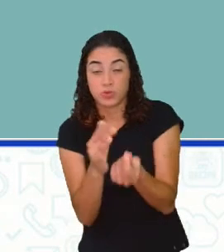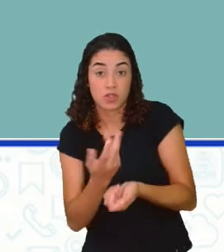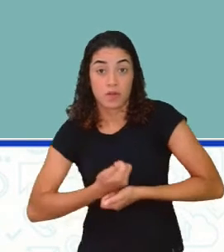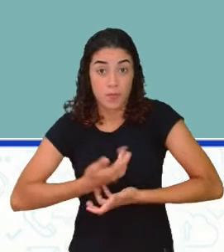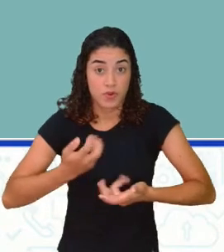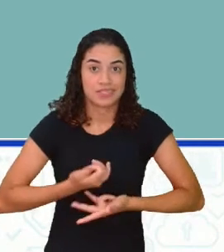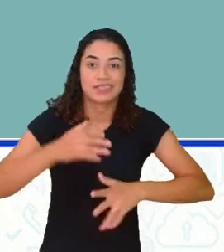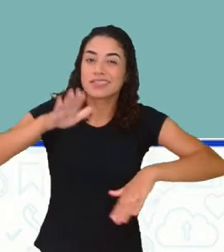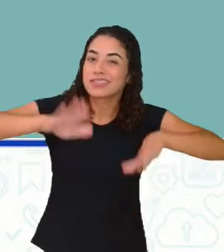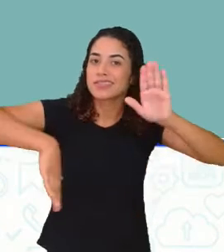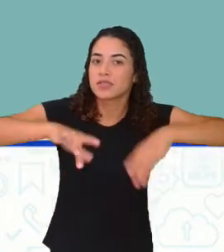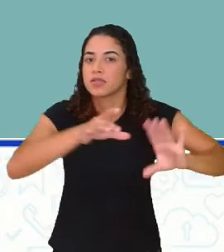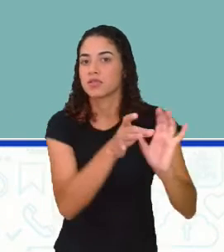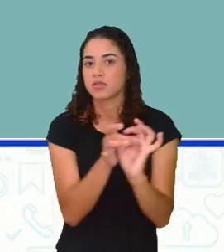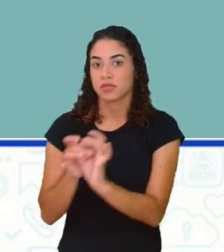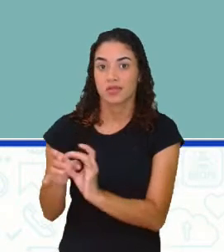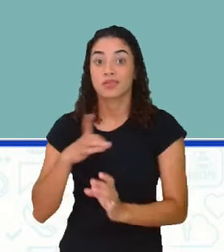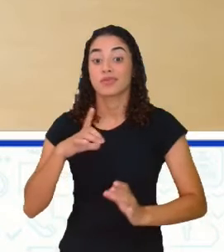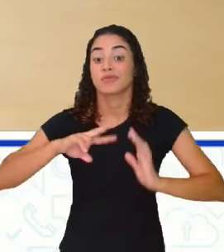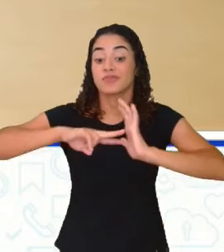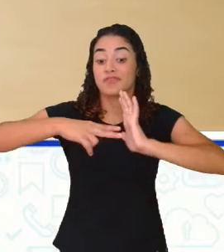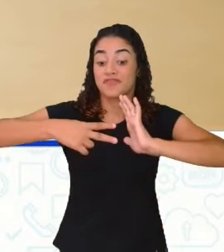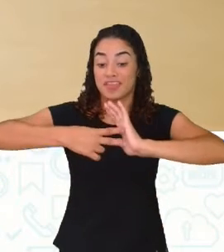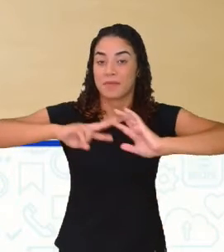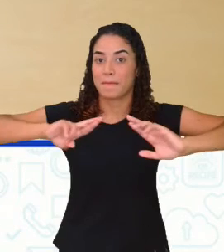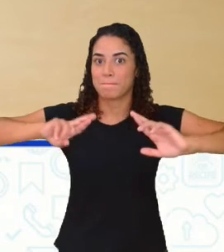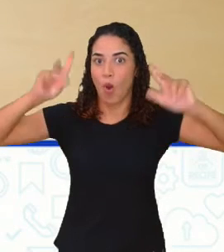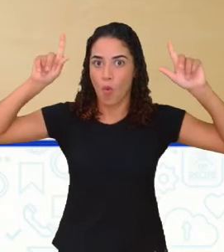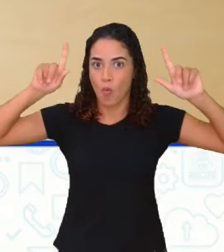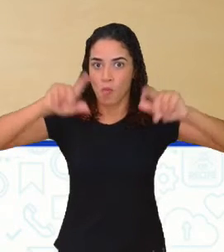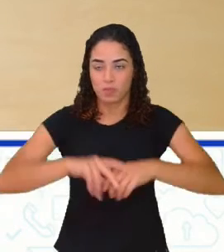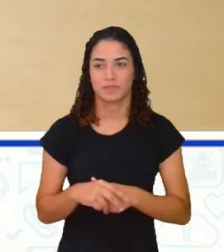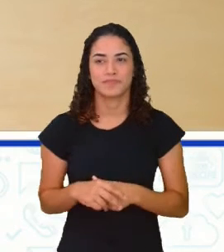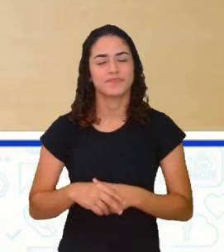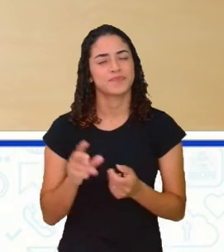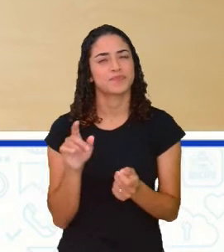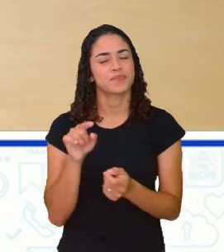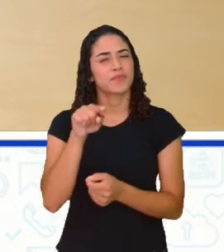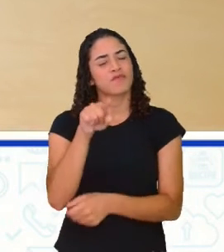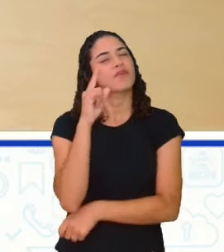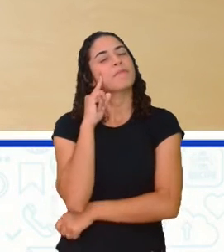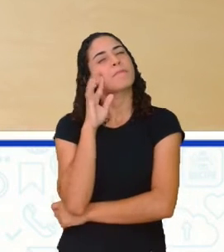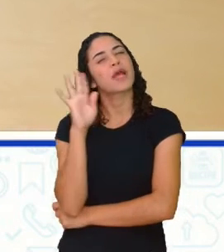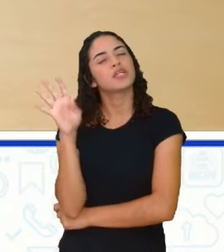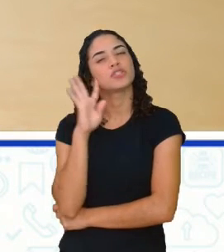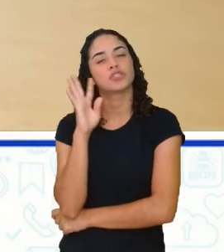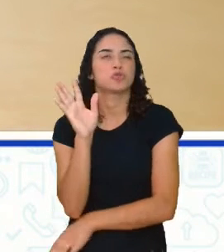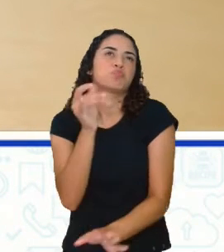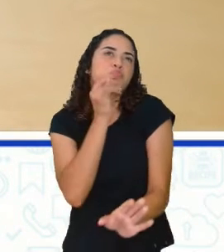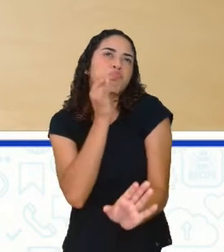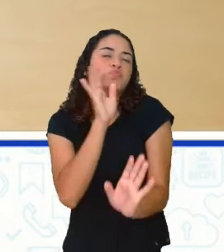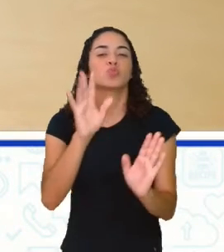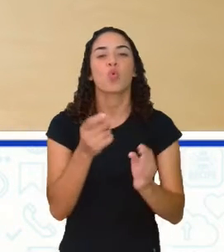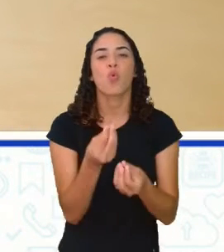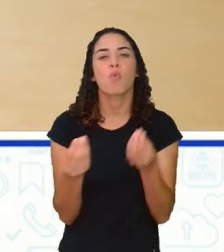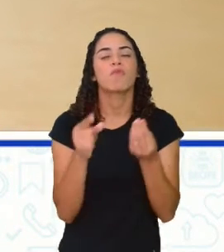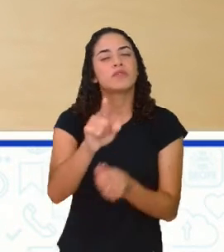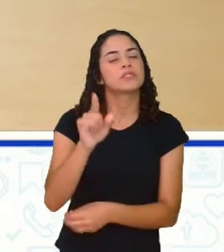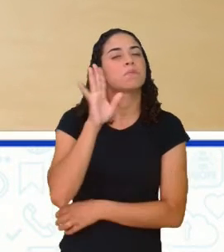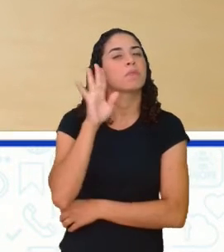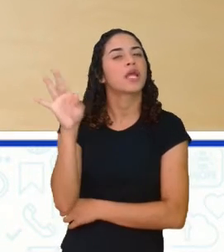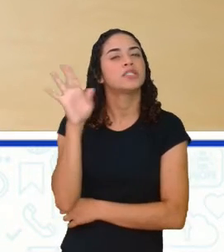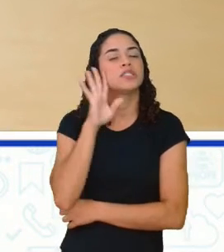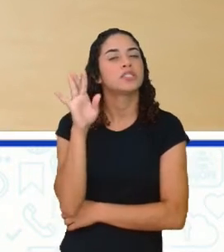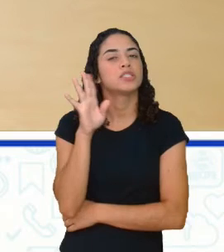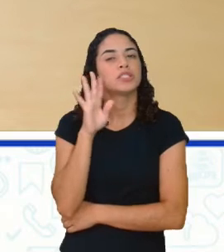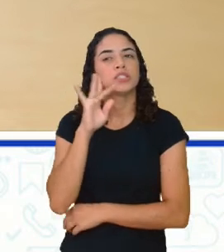dependendo do contexto, terá um sentido diferente. O que você imagina... Como você imagina, não é? Como você